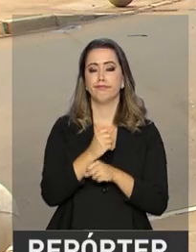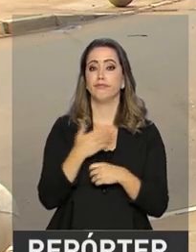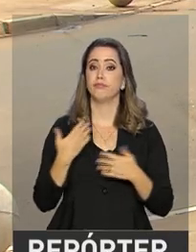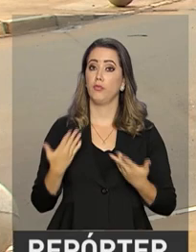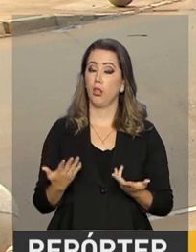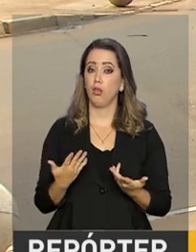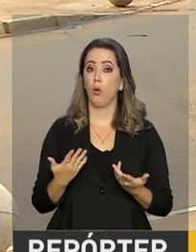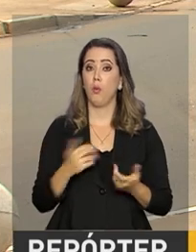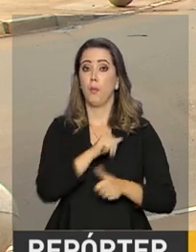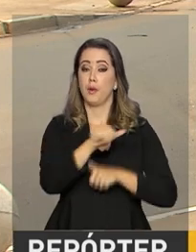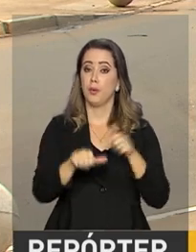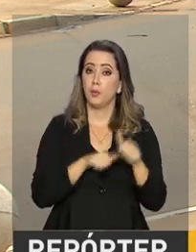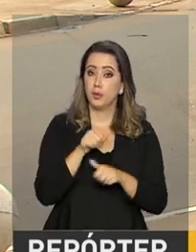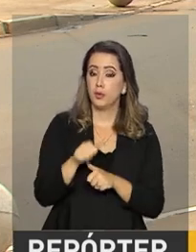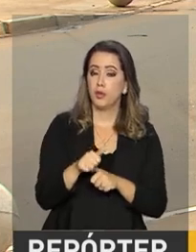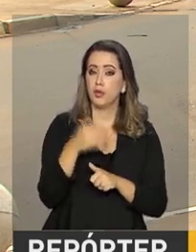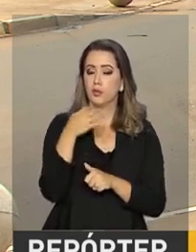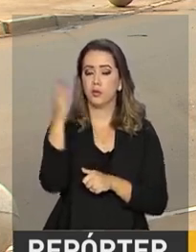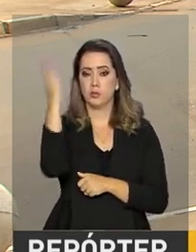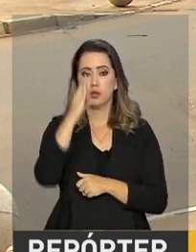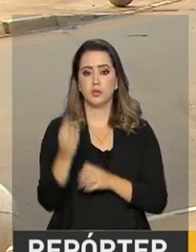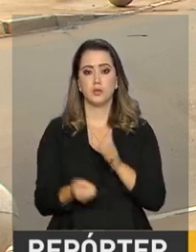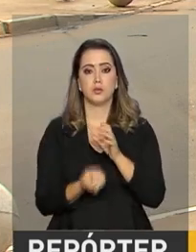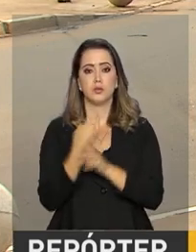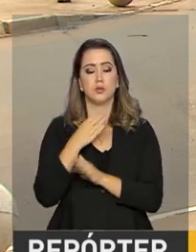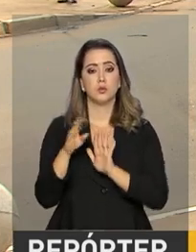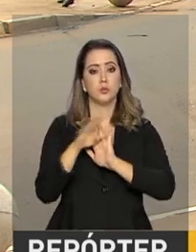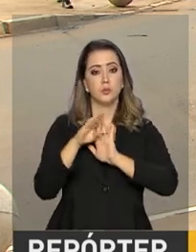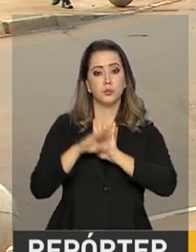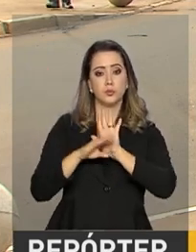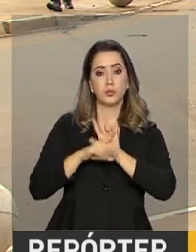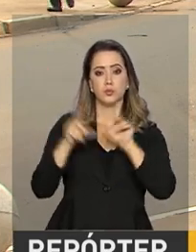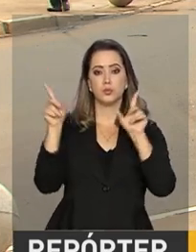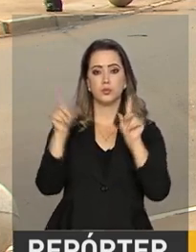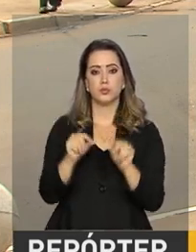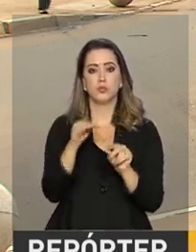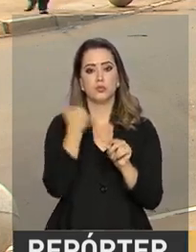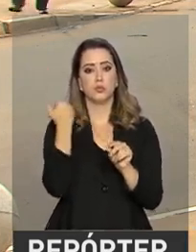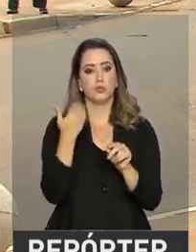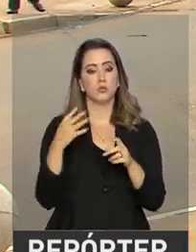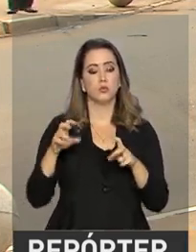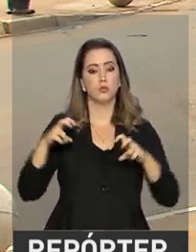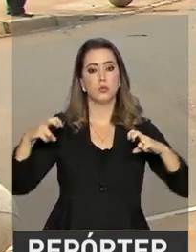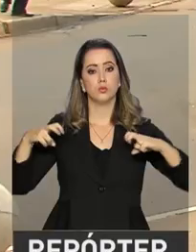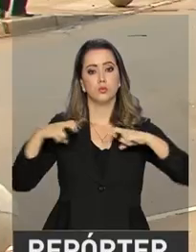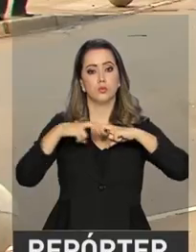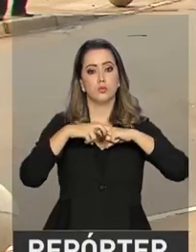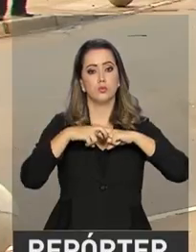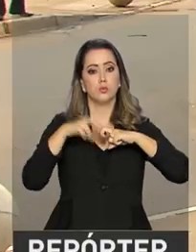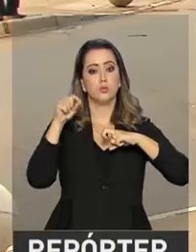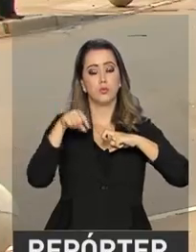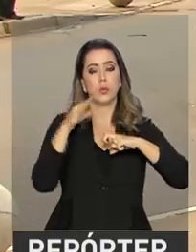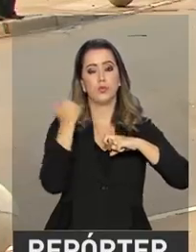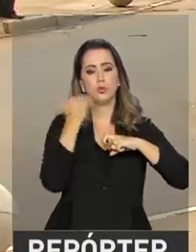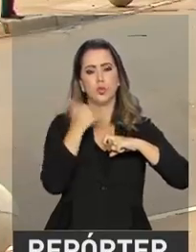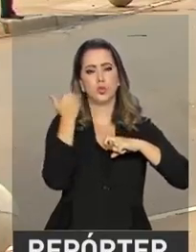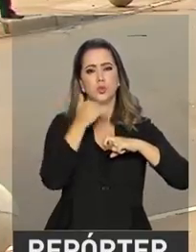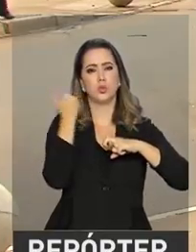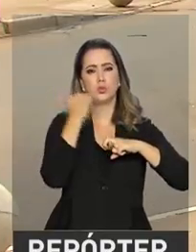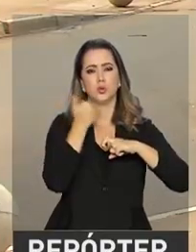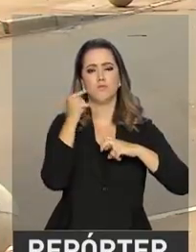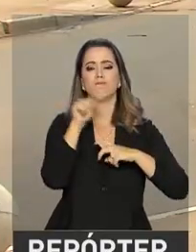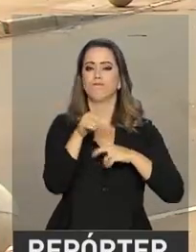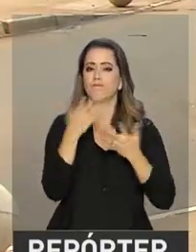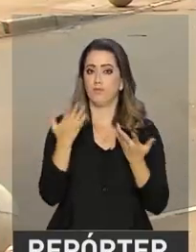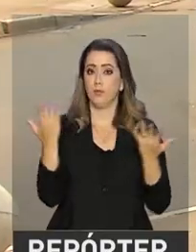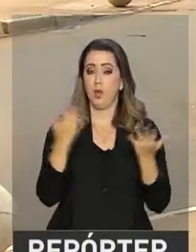mudar essa realidade, o Brasil criou o Plano Nacional de Redução de Mortes no Trânsito. Aprovada pelo Congresso Nacional e